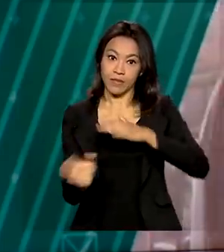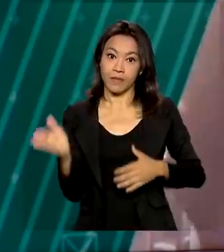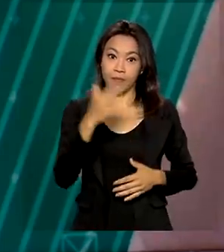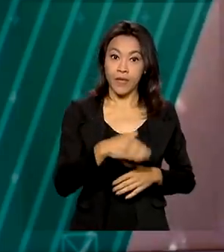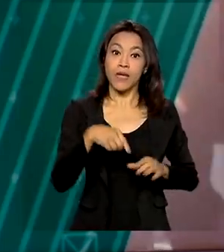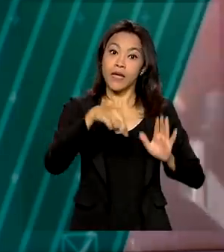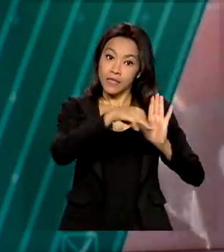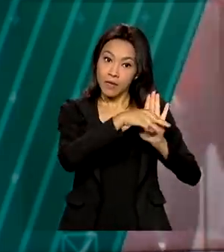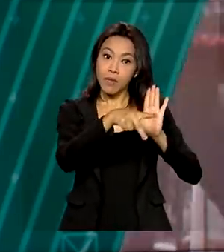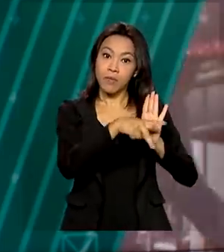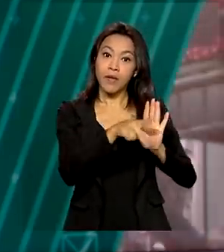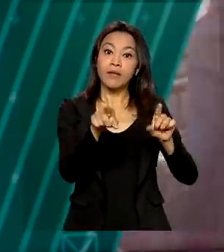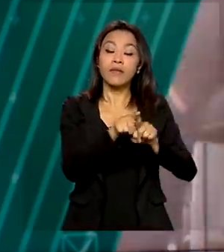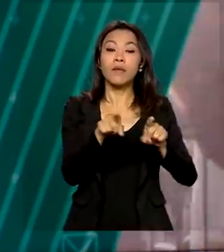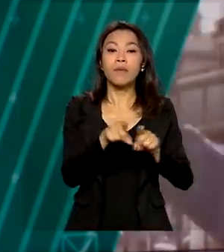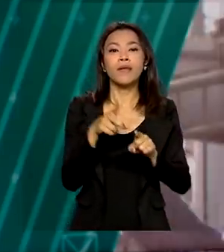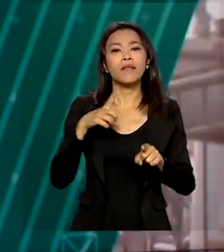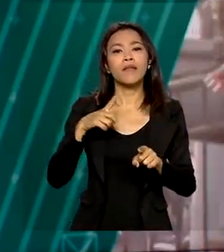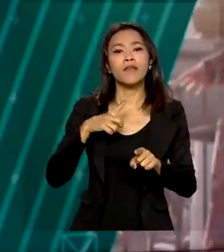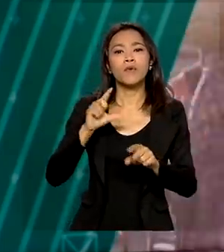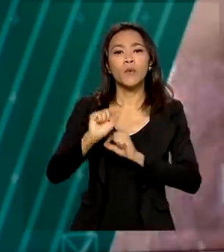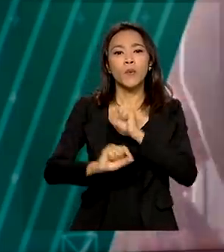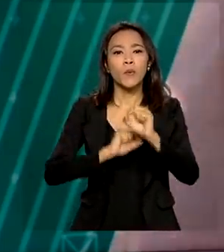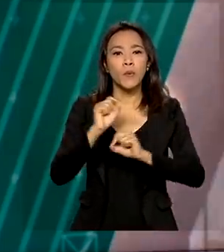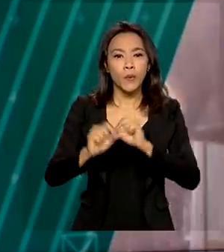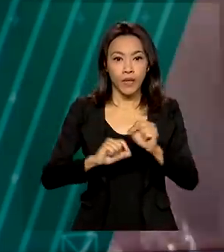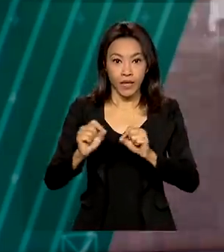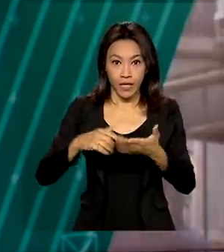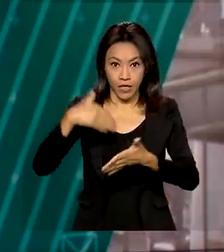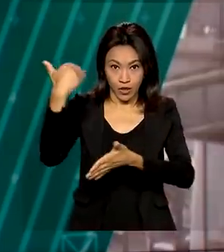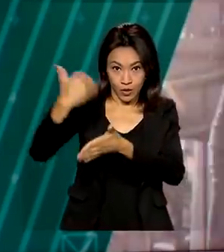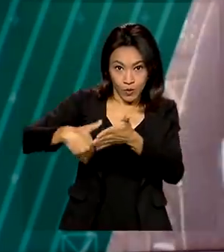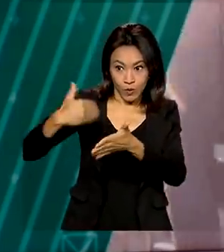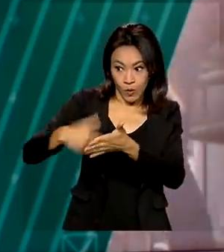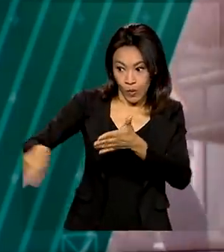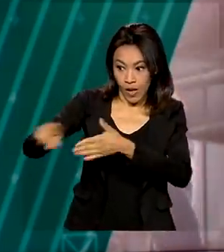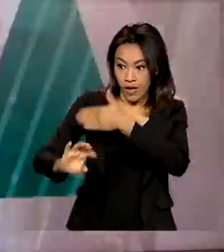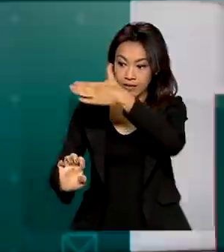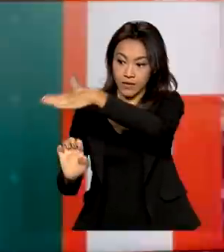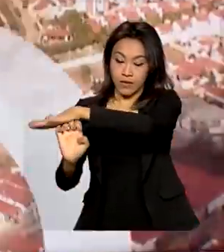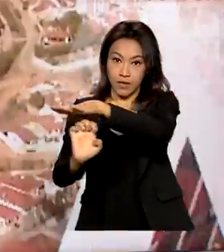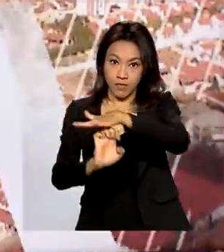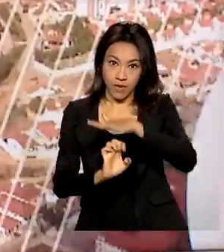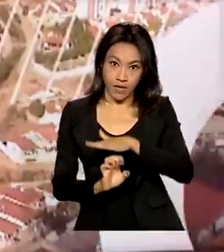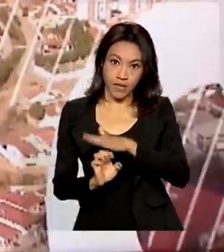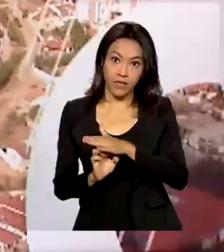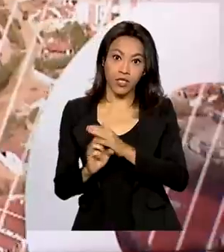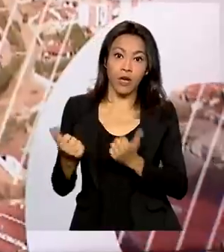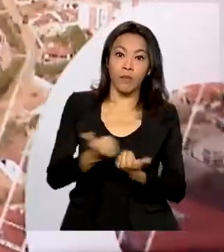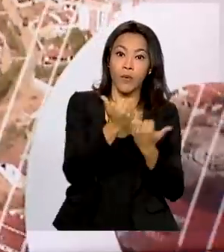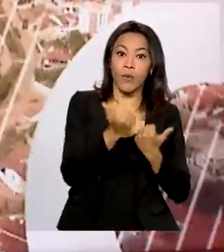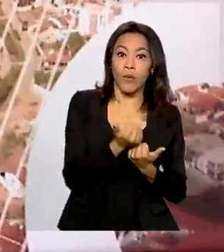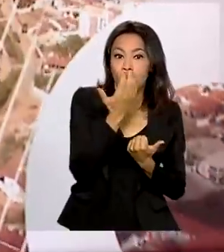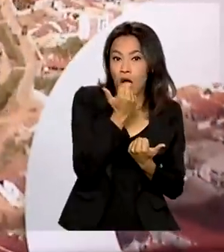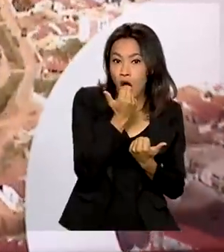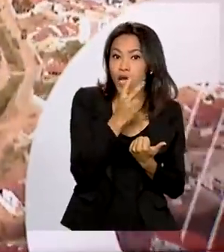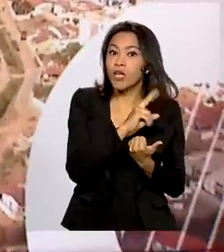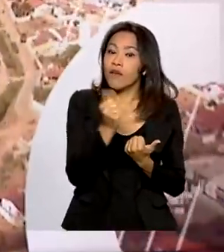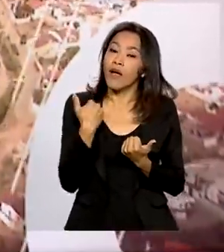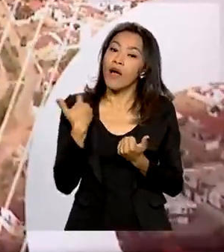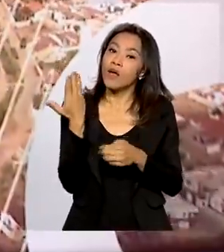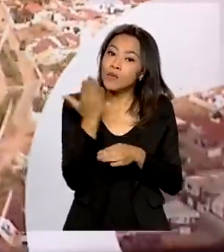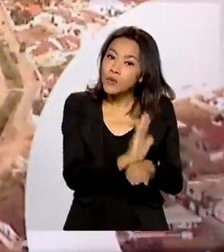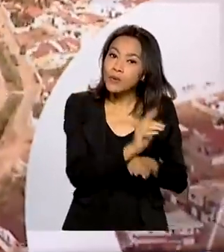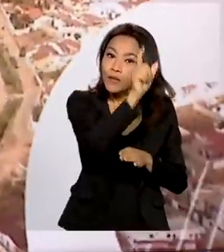também proibiu a concessão de descontos na contratação de empresas fornecedoras de auxílio alimentação, o que deve trazer benefícios